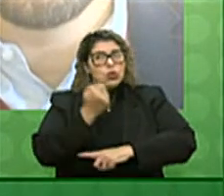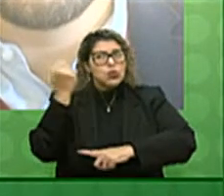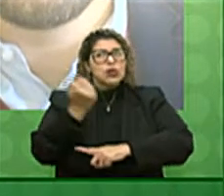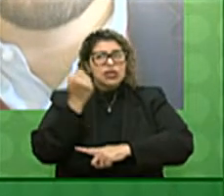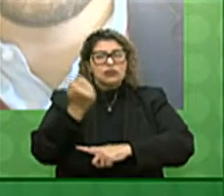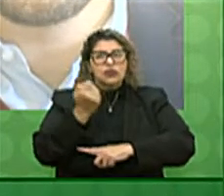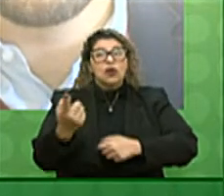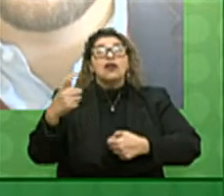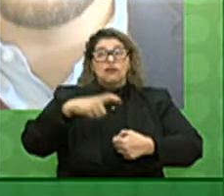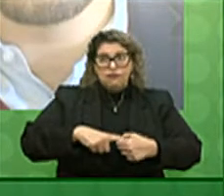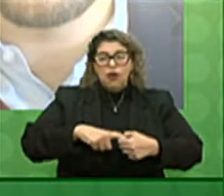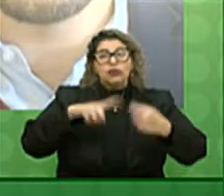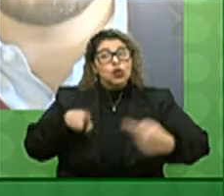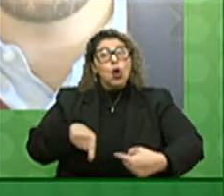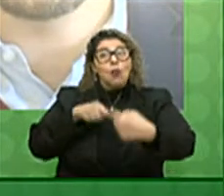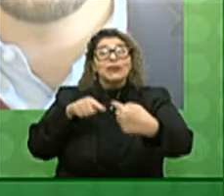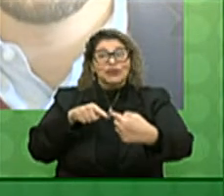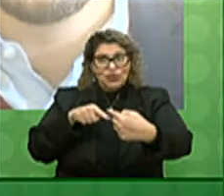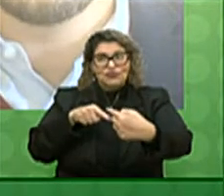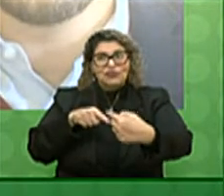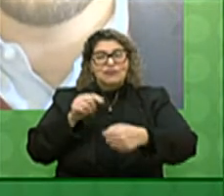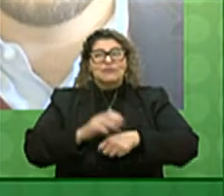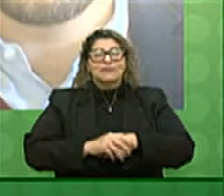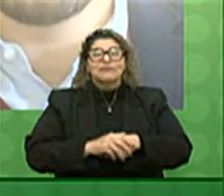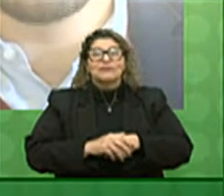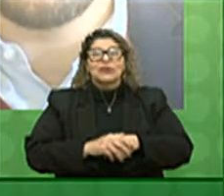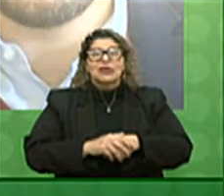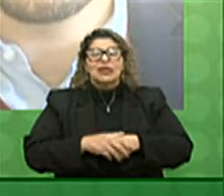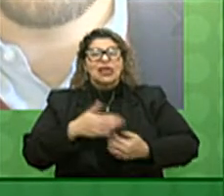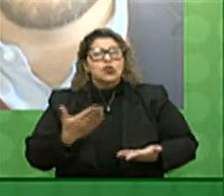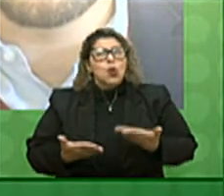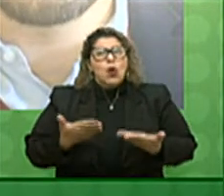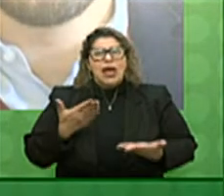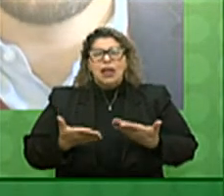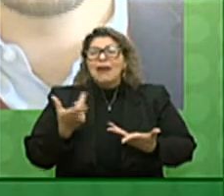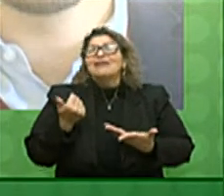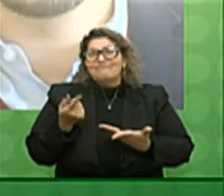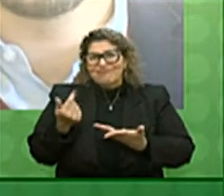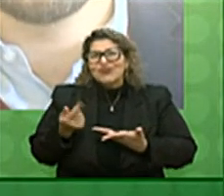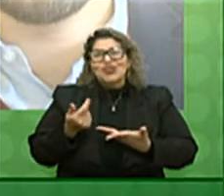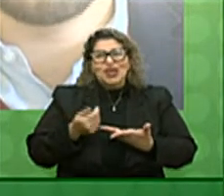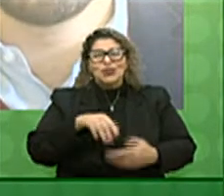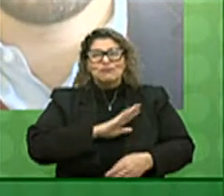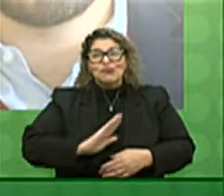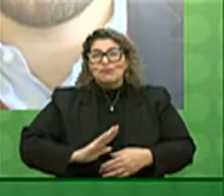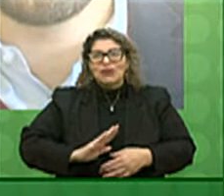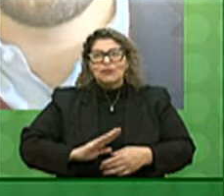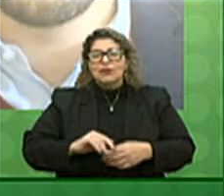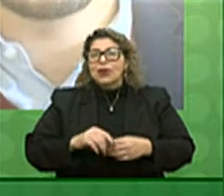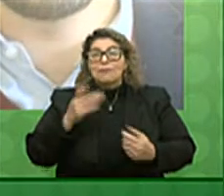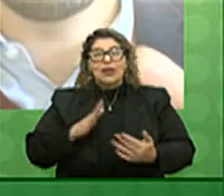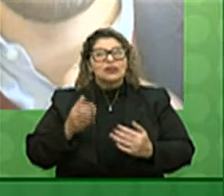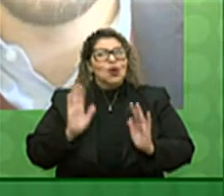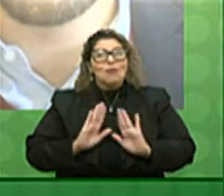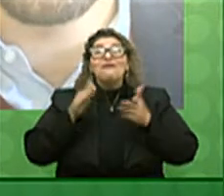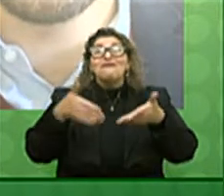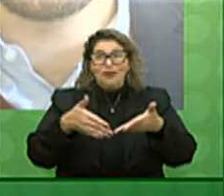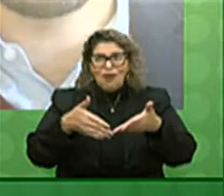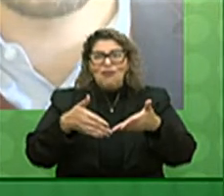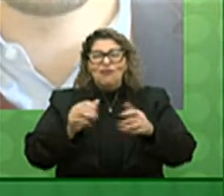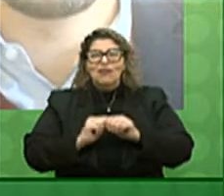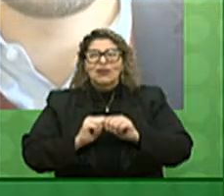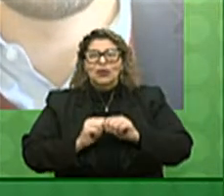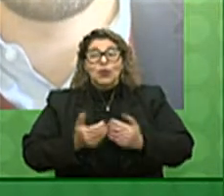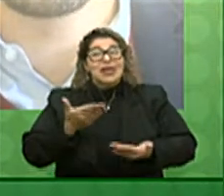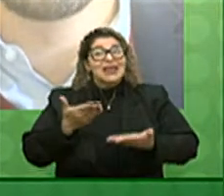retome competitividade, para que a possa equilibrar as contas públicas, mas não como foco ou equilíbrio das